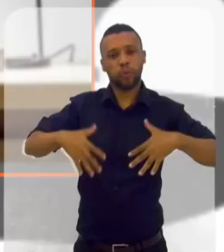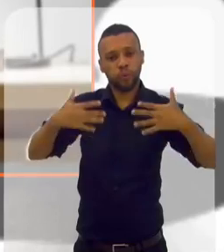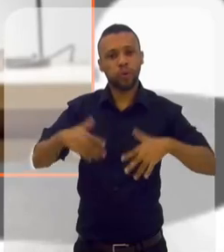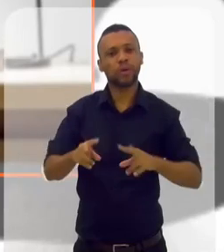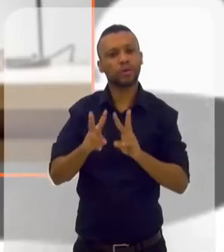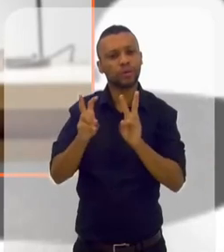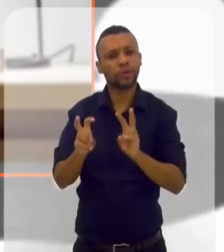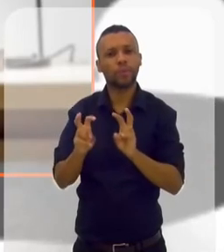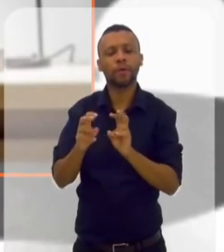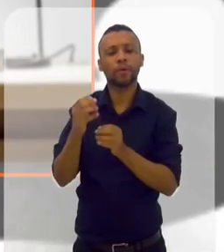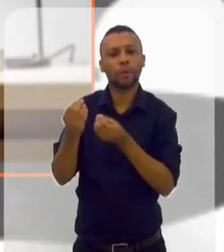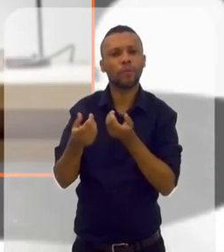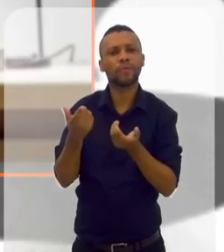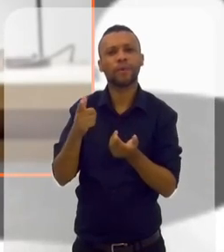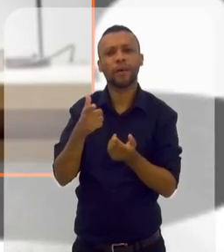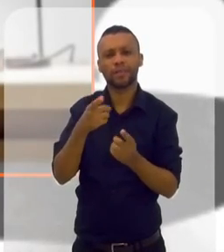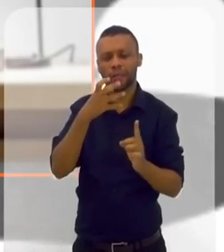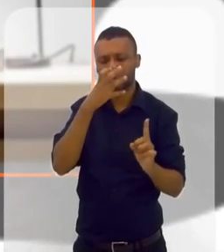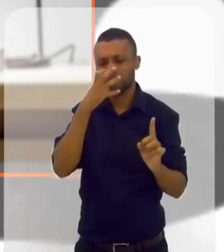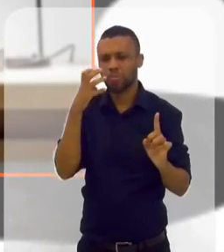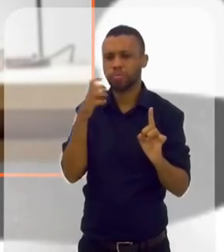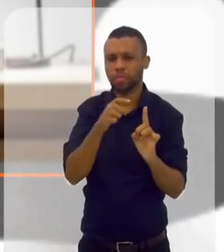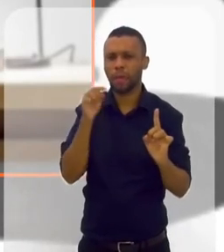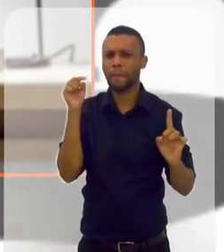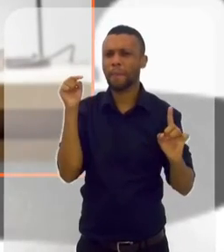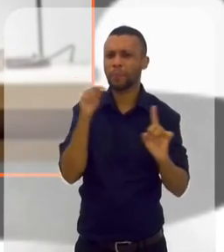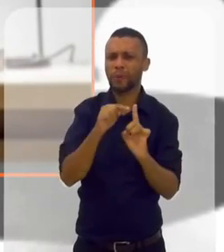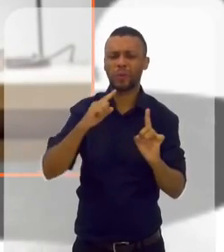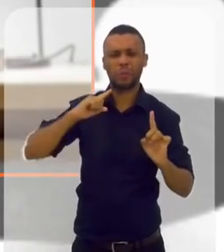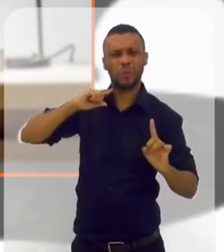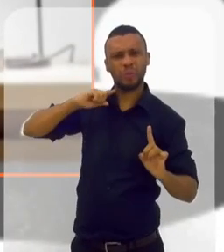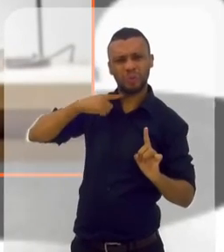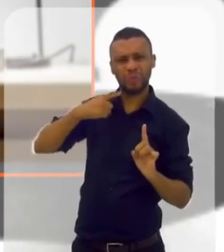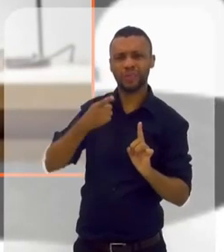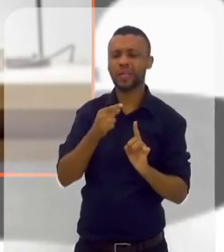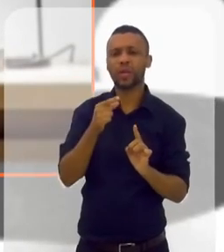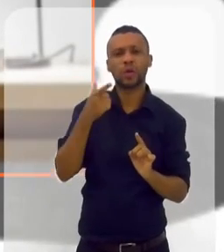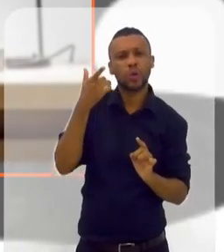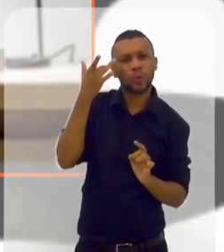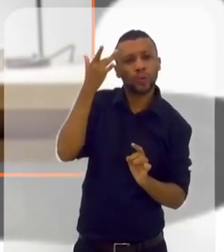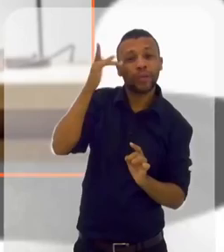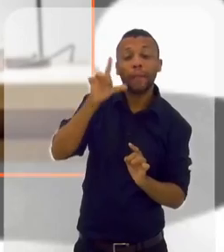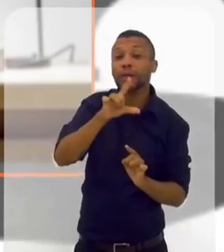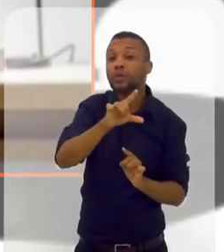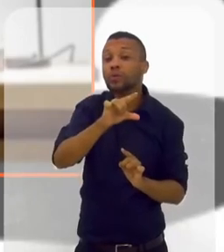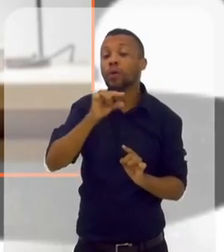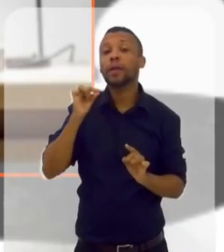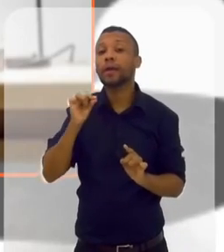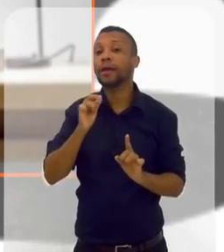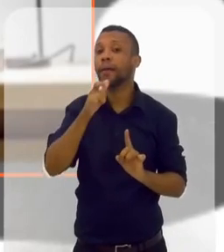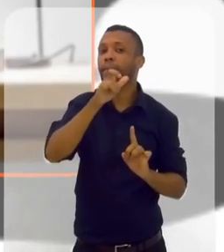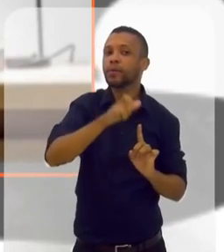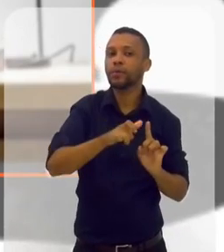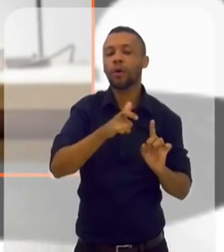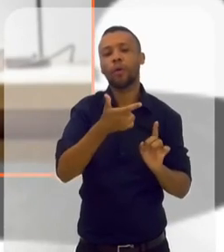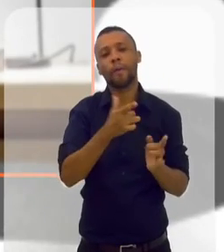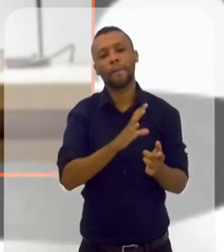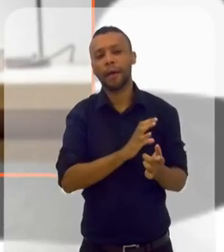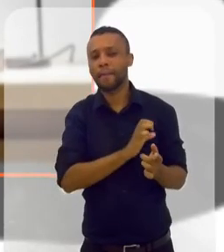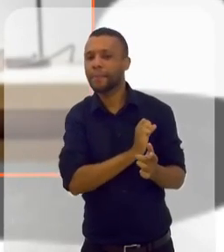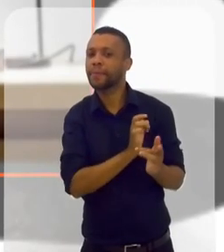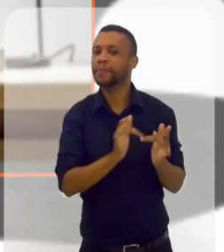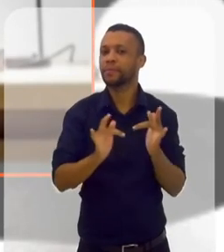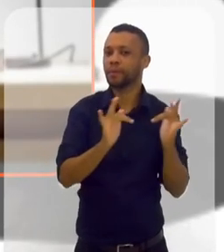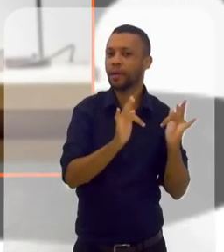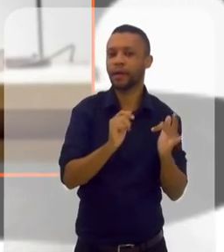me impressionou aqui foi sobre a parte do dedo podre, que eu vejo as pessoas sofrendo muito com isso. As pessoas que querem emagrecer, que